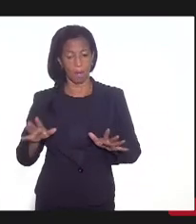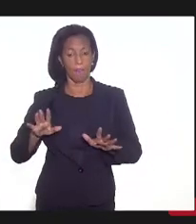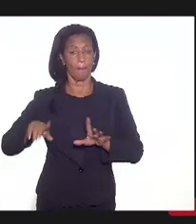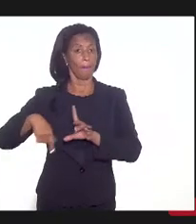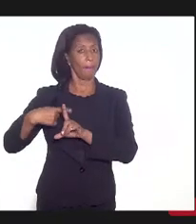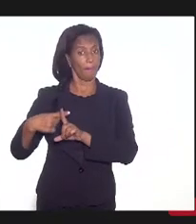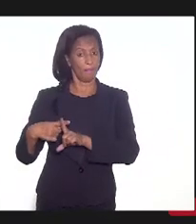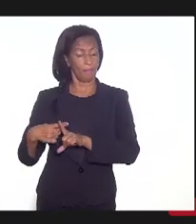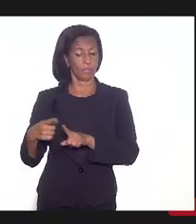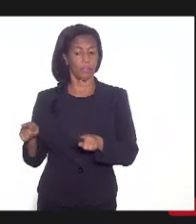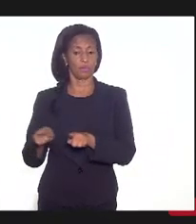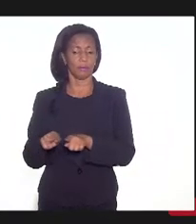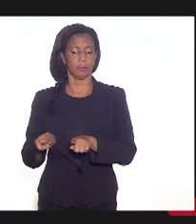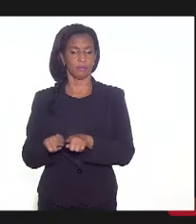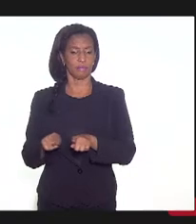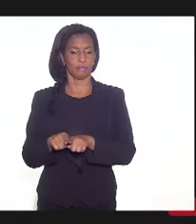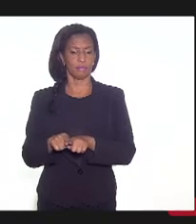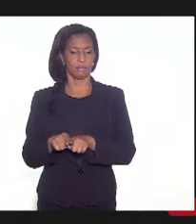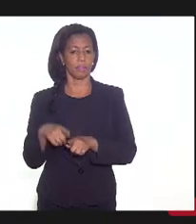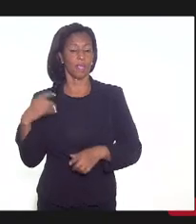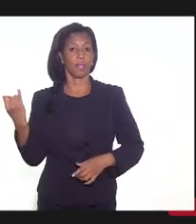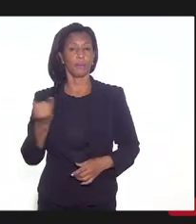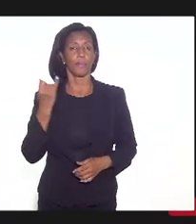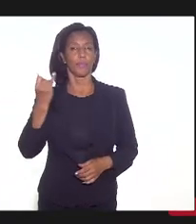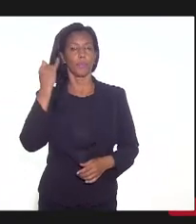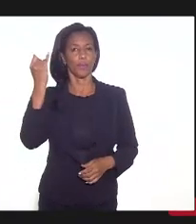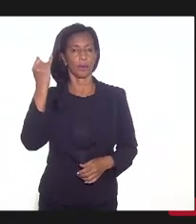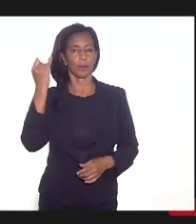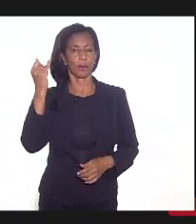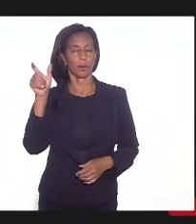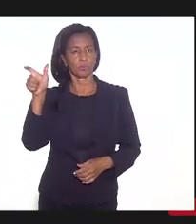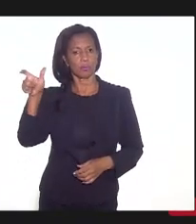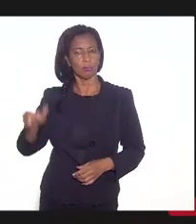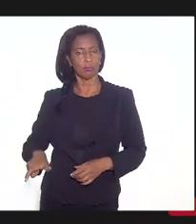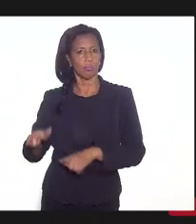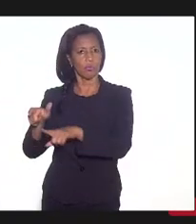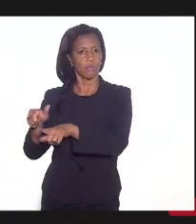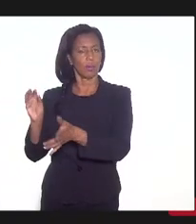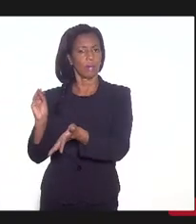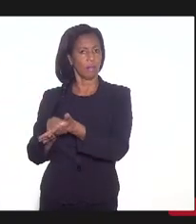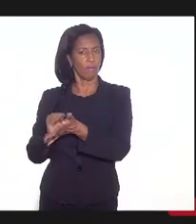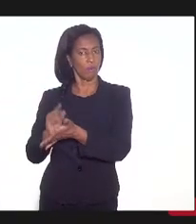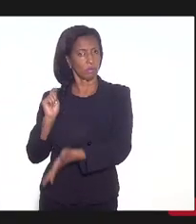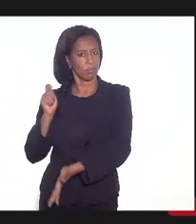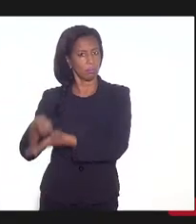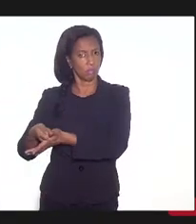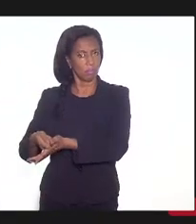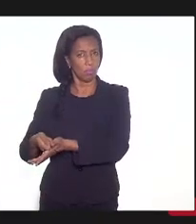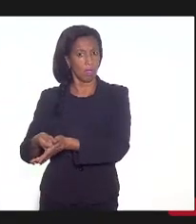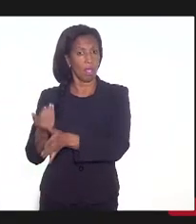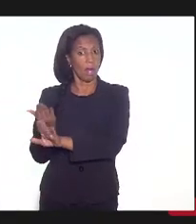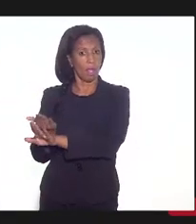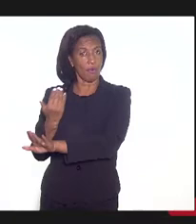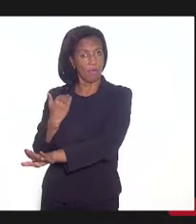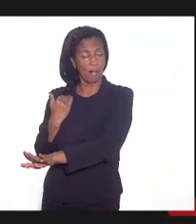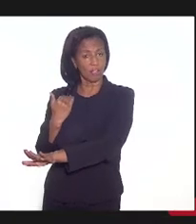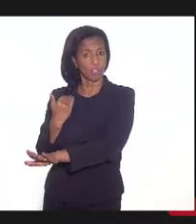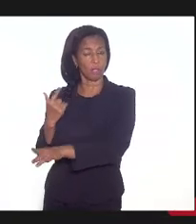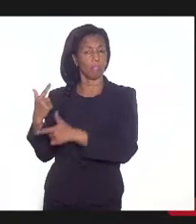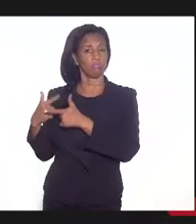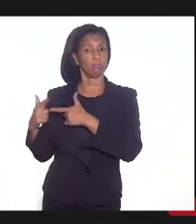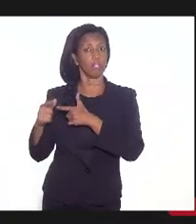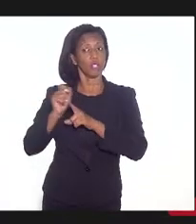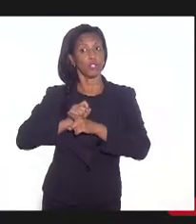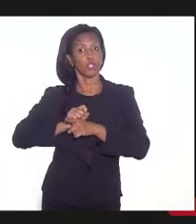mas só que o importante da figura da inadimplência é que ela afasta o risco de